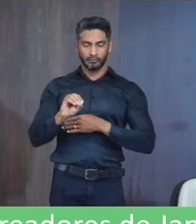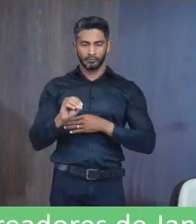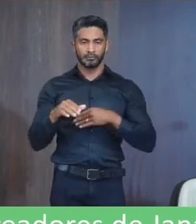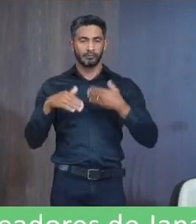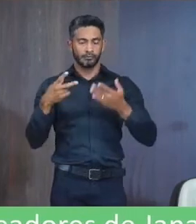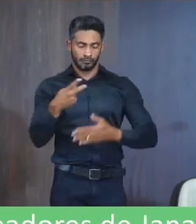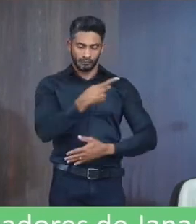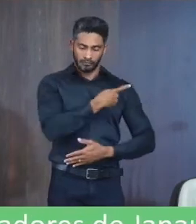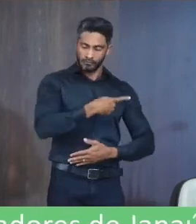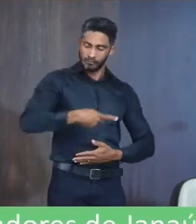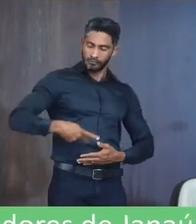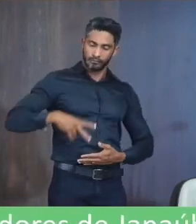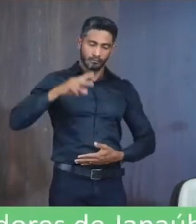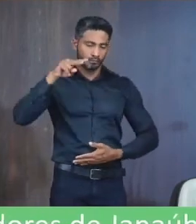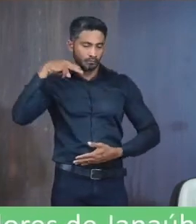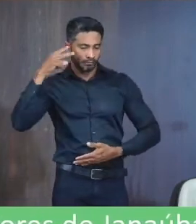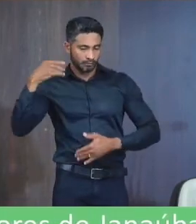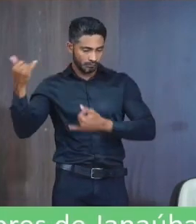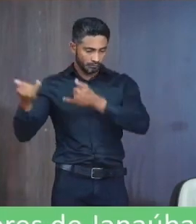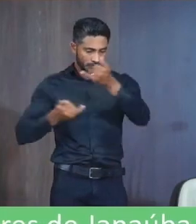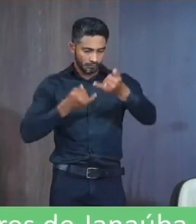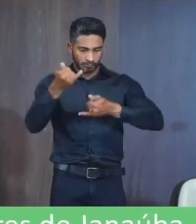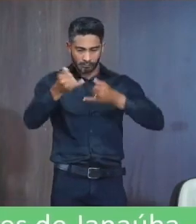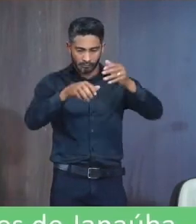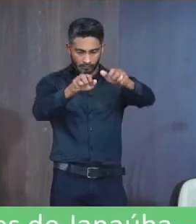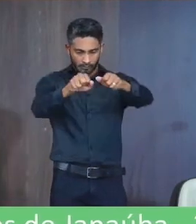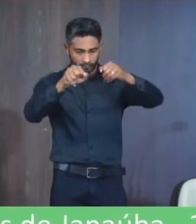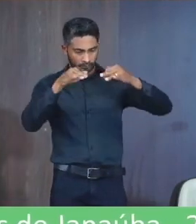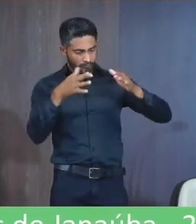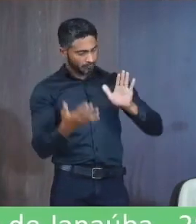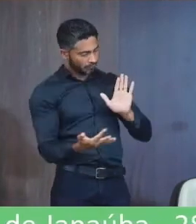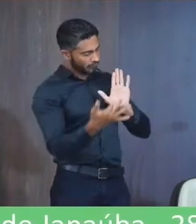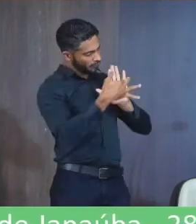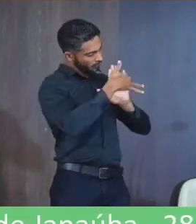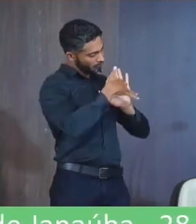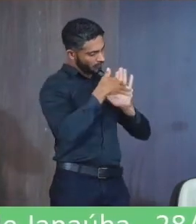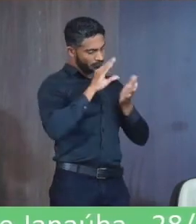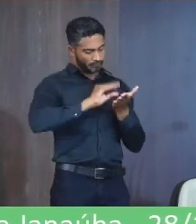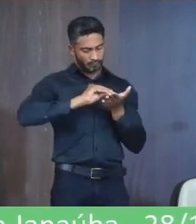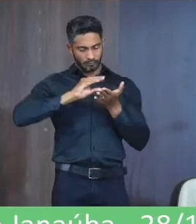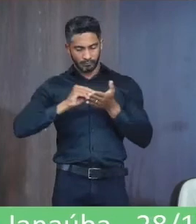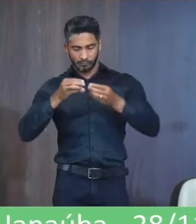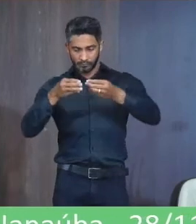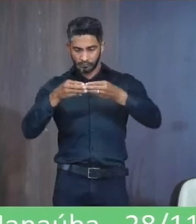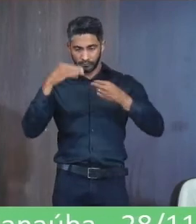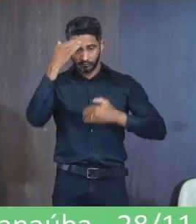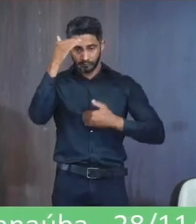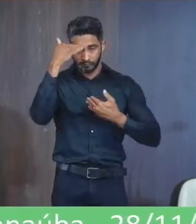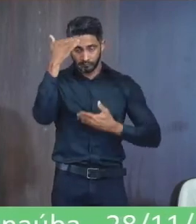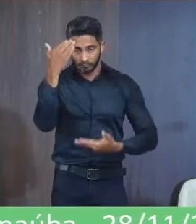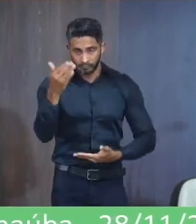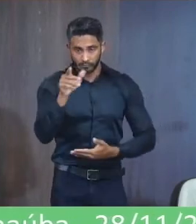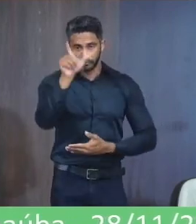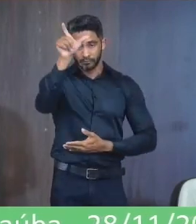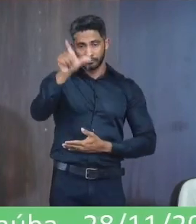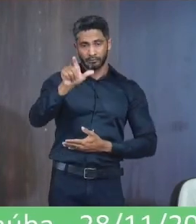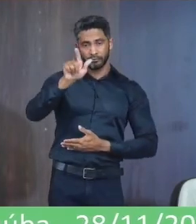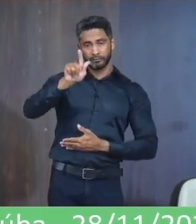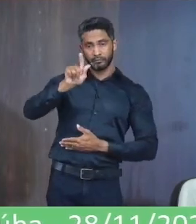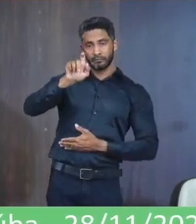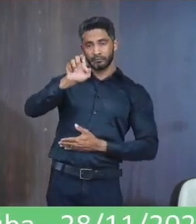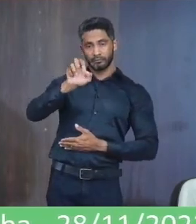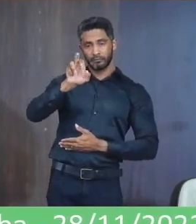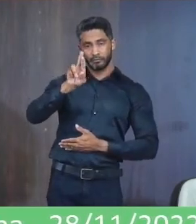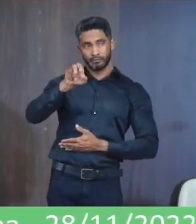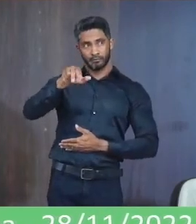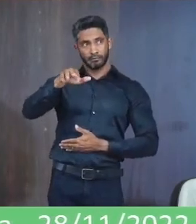Presidente O vereador Subassinado Vem após ouvir do plenário Na forma regimental Requerer Consteata Moção com voto De congratulação Com o senhor Jeremias Pereira Silva